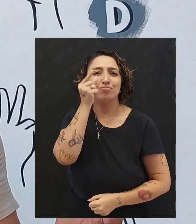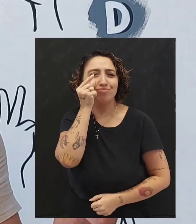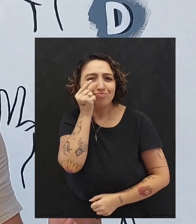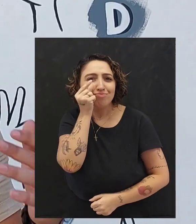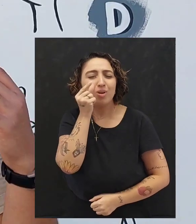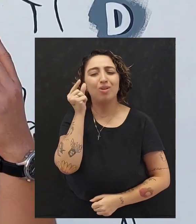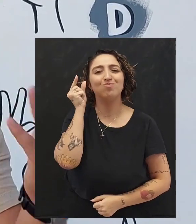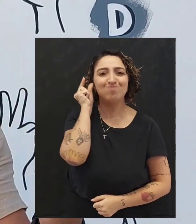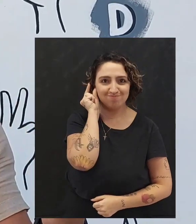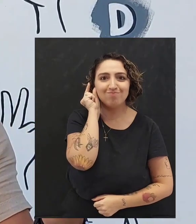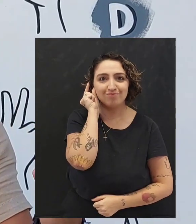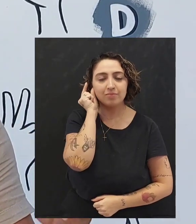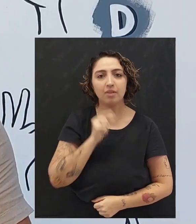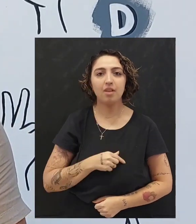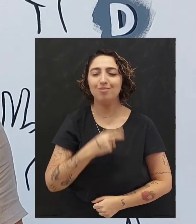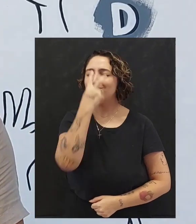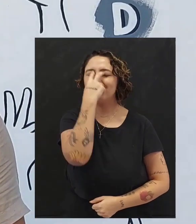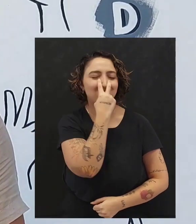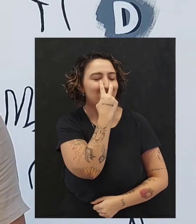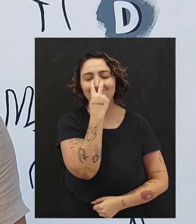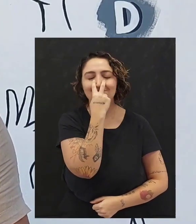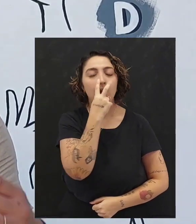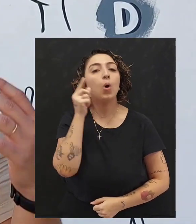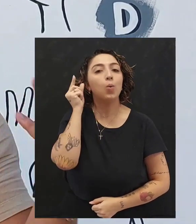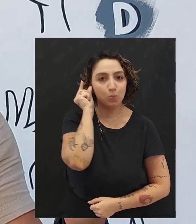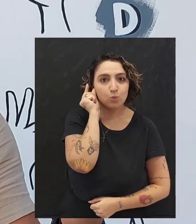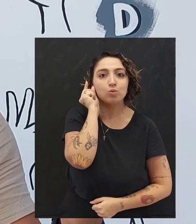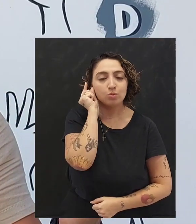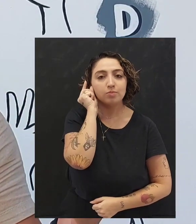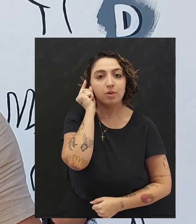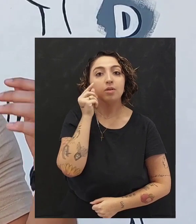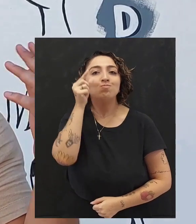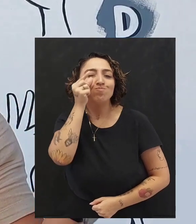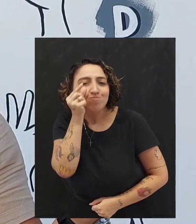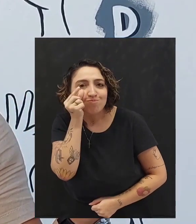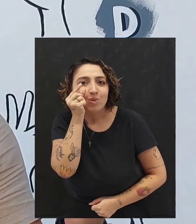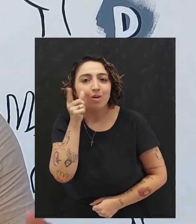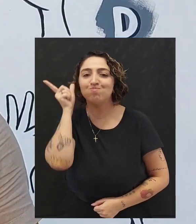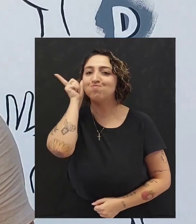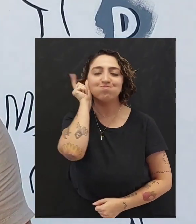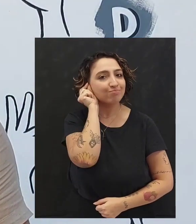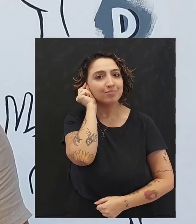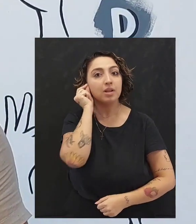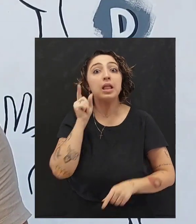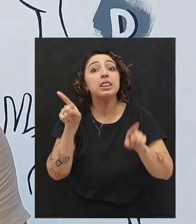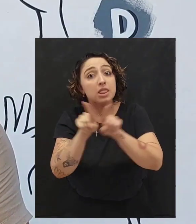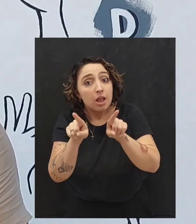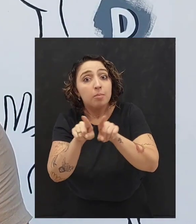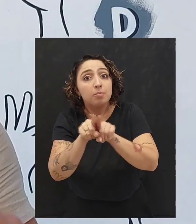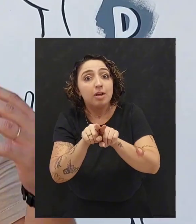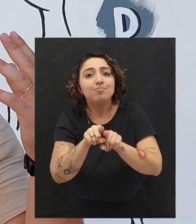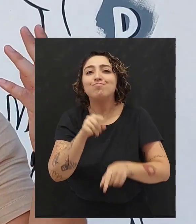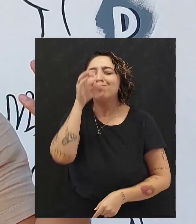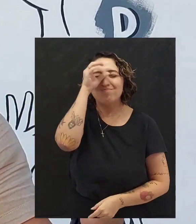pouco e ouvir pouco, enxergar nada e ouvir pouco, enxergar pouco e ouvir nada, e até